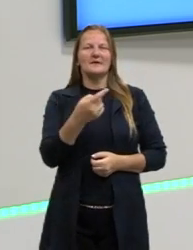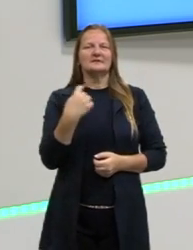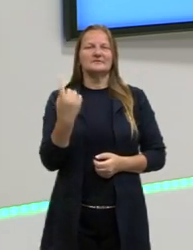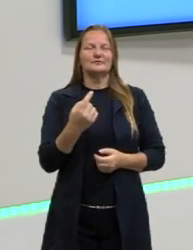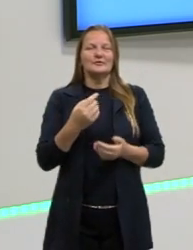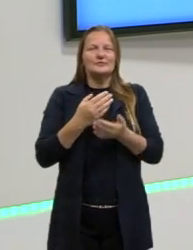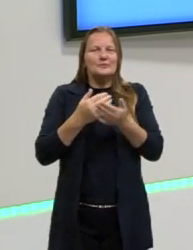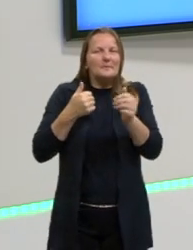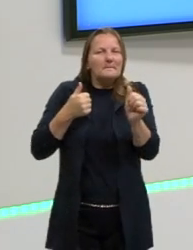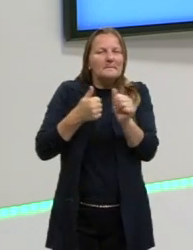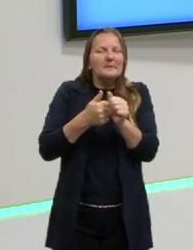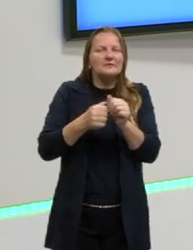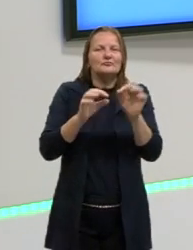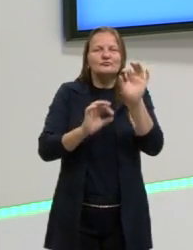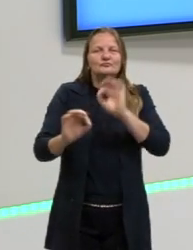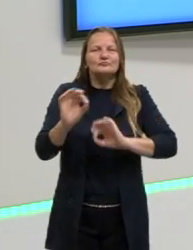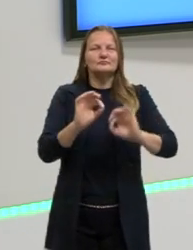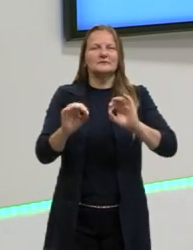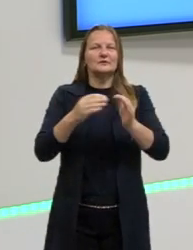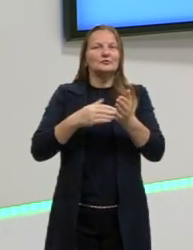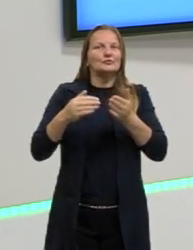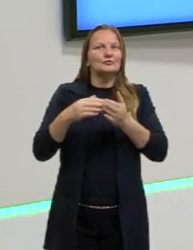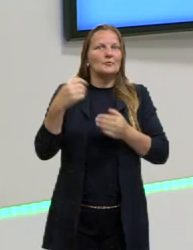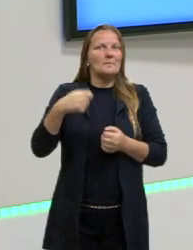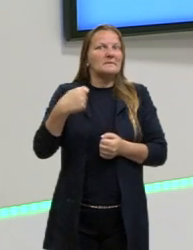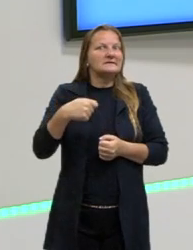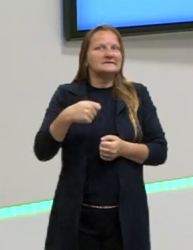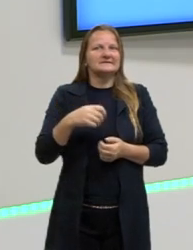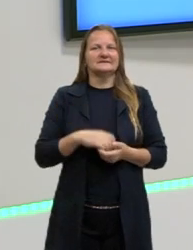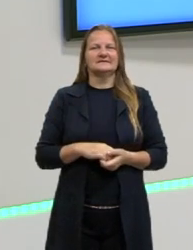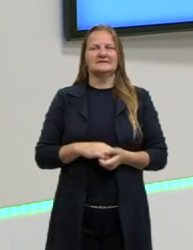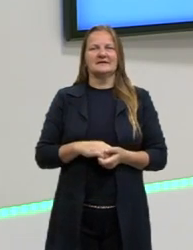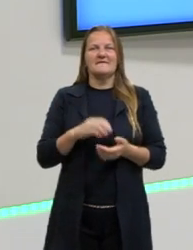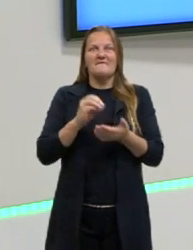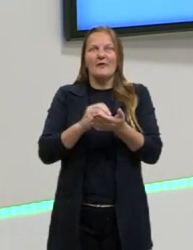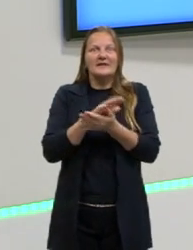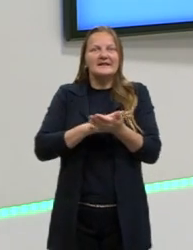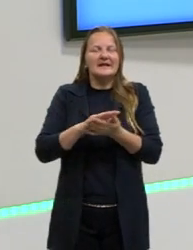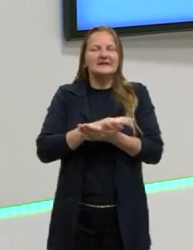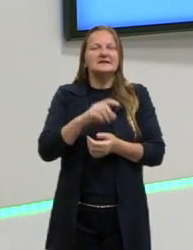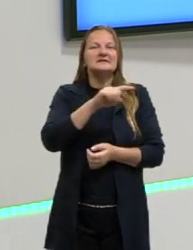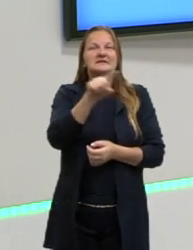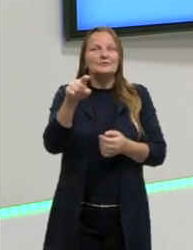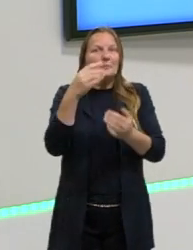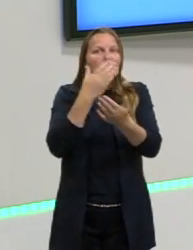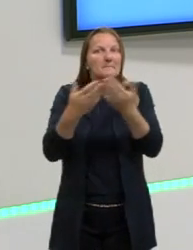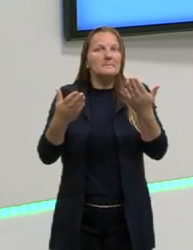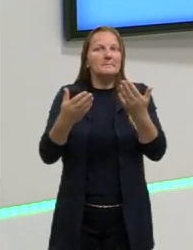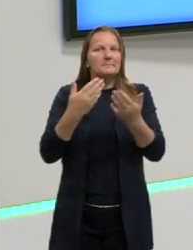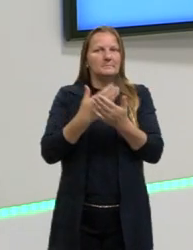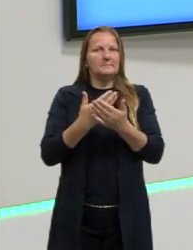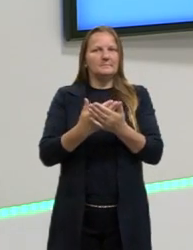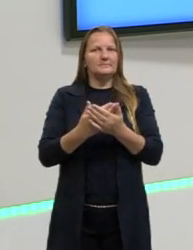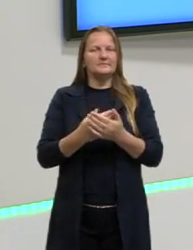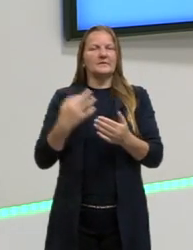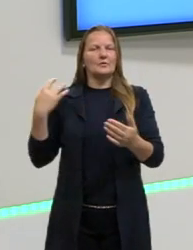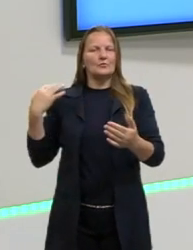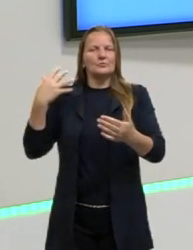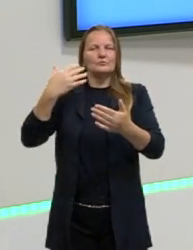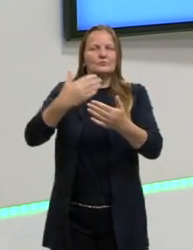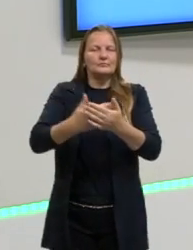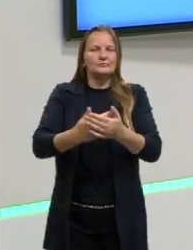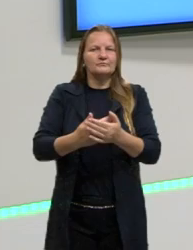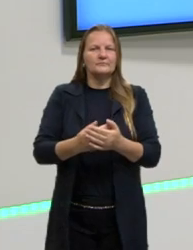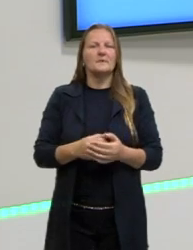alinhar tudo o que precisa para que não falte nada. Se você perdeu as aulas anteriores, aquelas que não são as aulas de revisão em a gente está